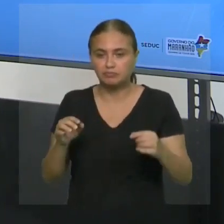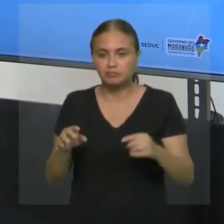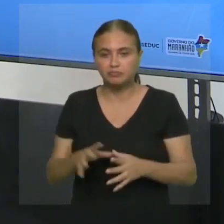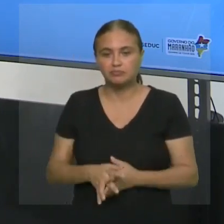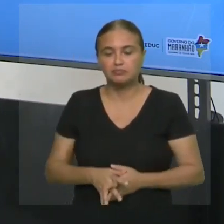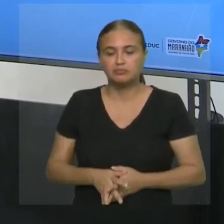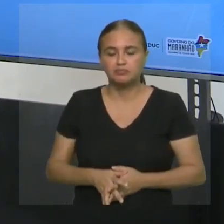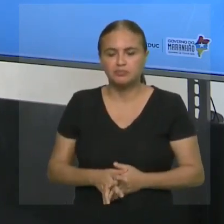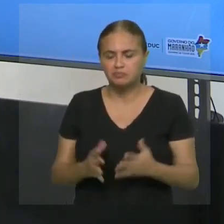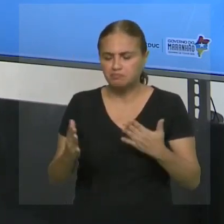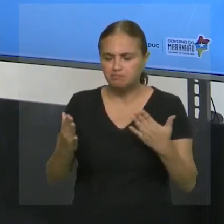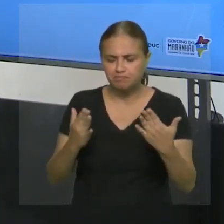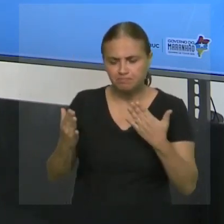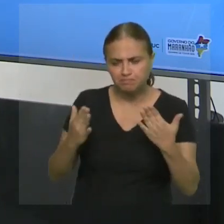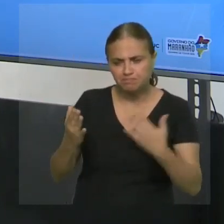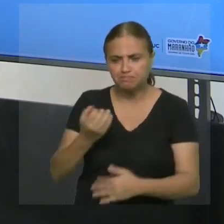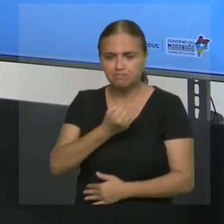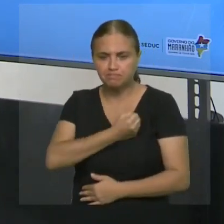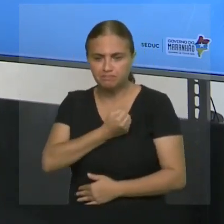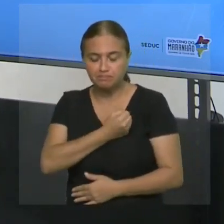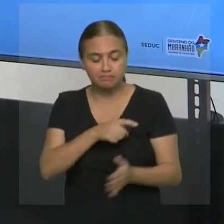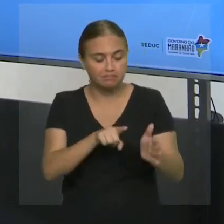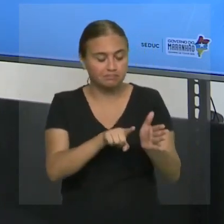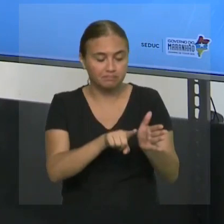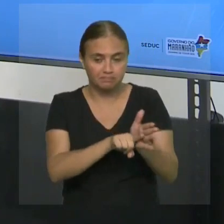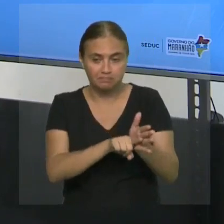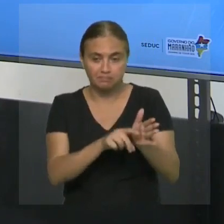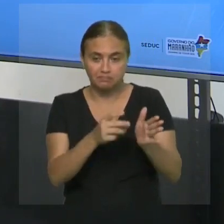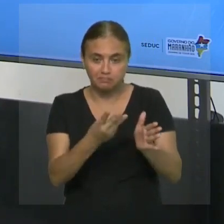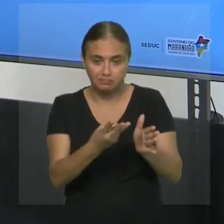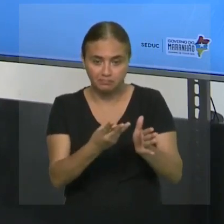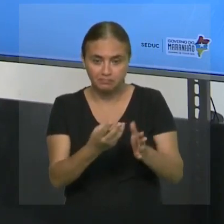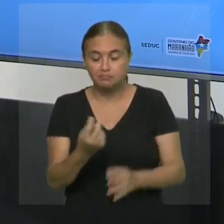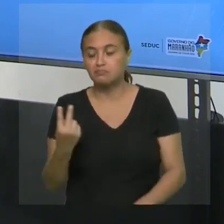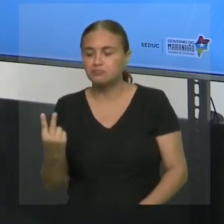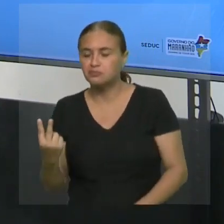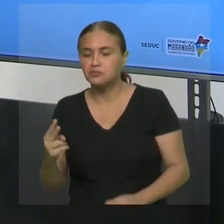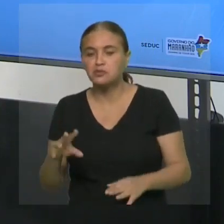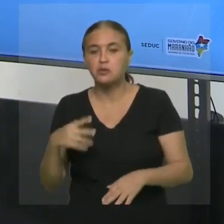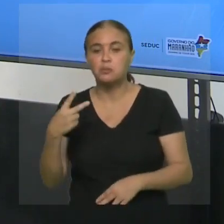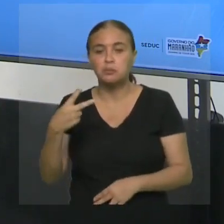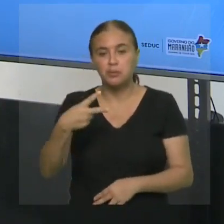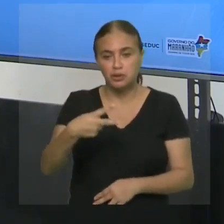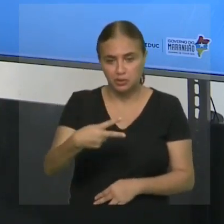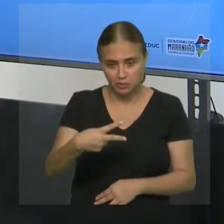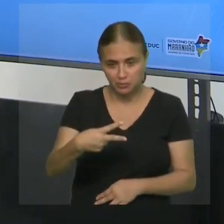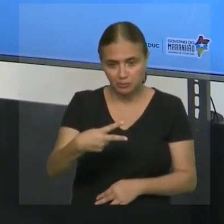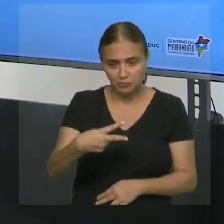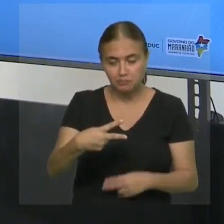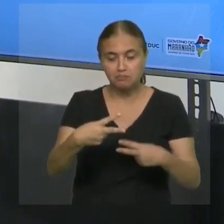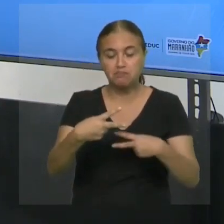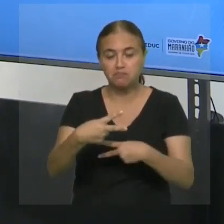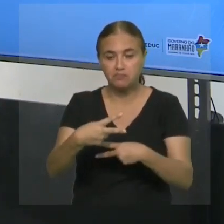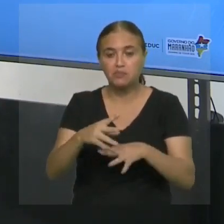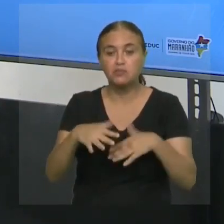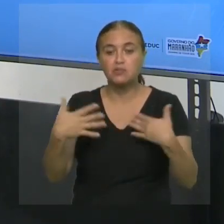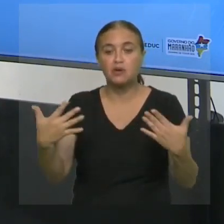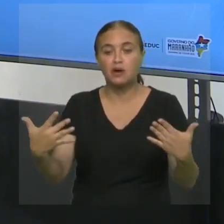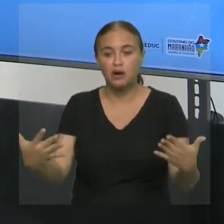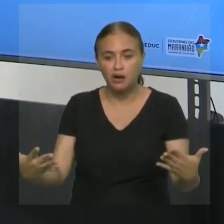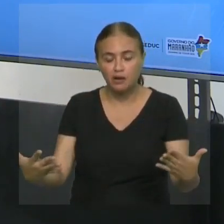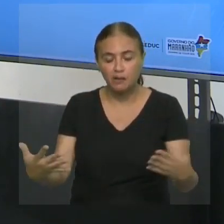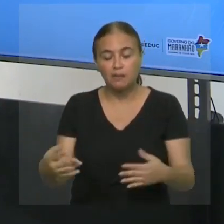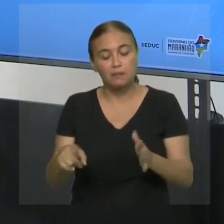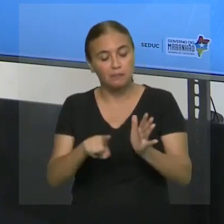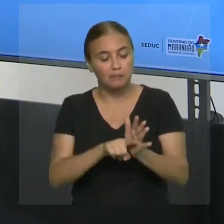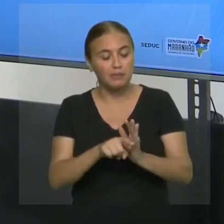compare os seguintes números. Menos três e dois. Quem é maior? Menos três ou dois? Vamos